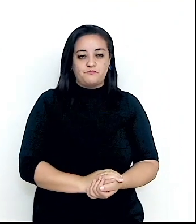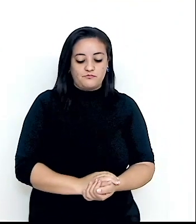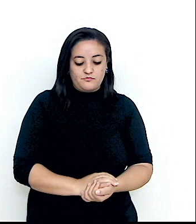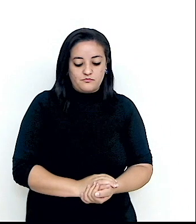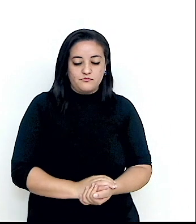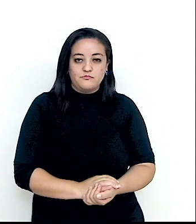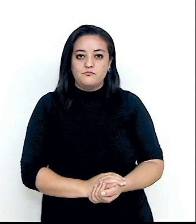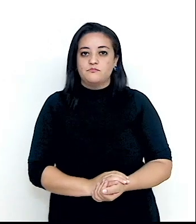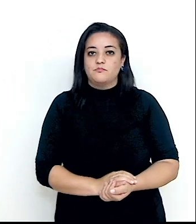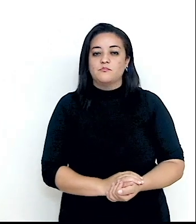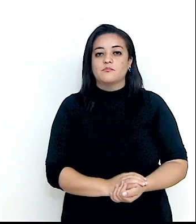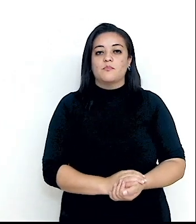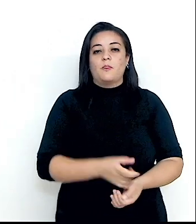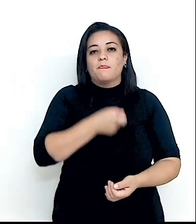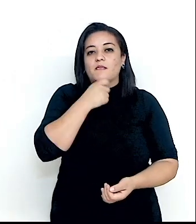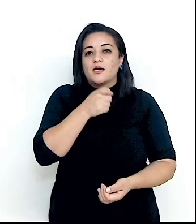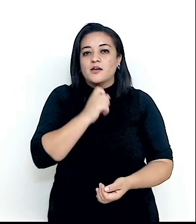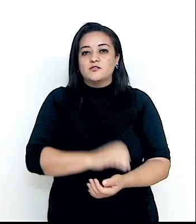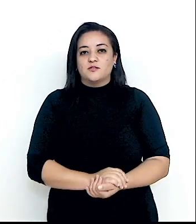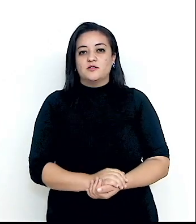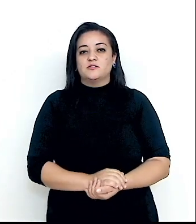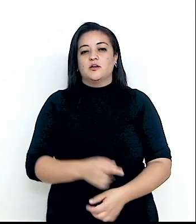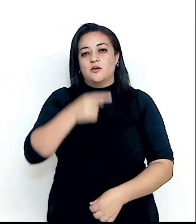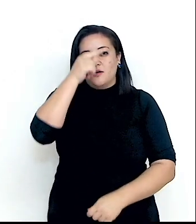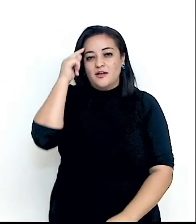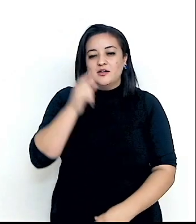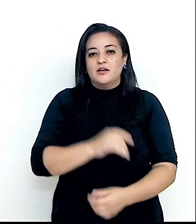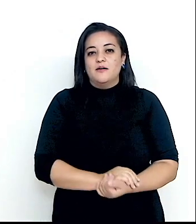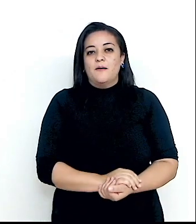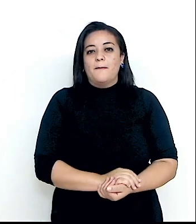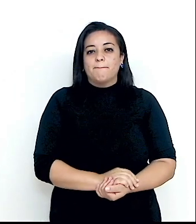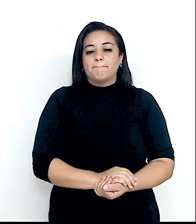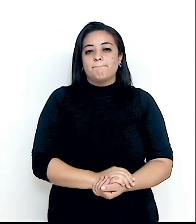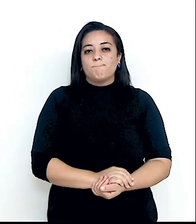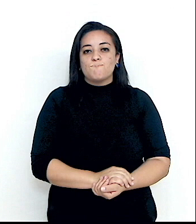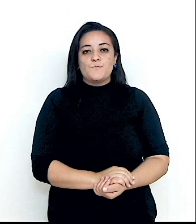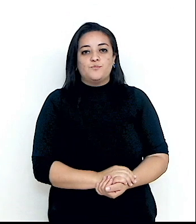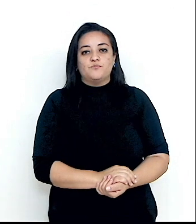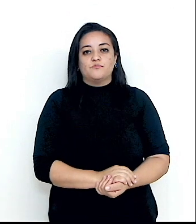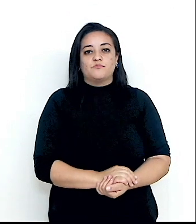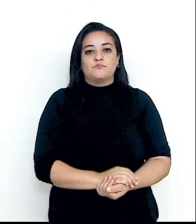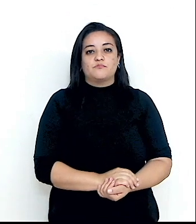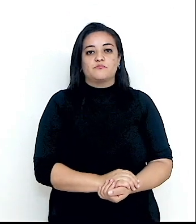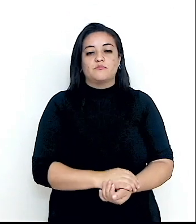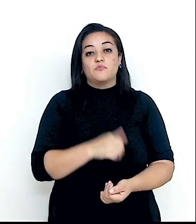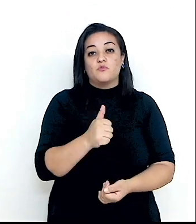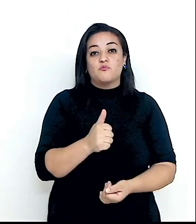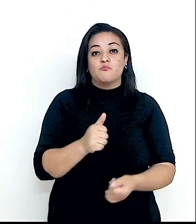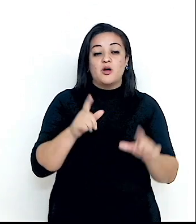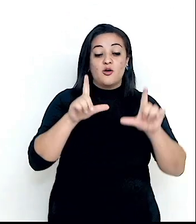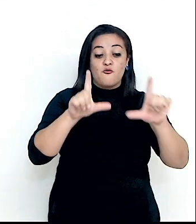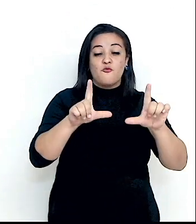Esse é um antigo líder soviético, Nikita Khrushchev, que em uma foto ele